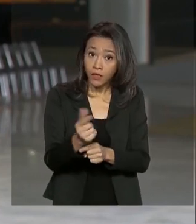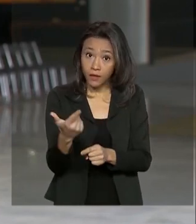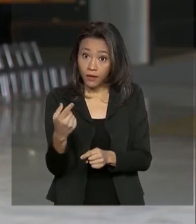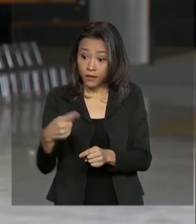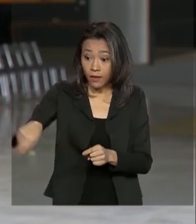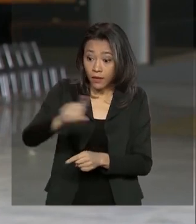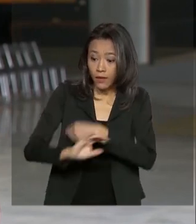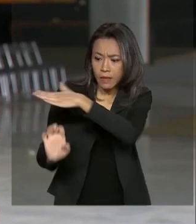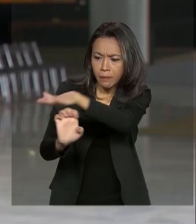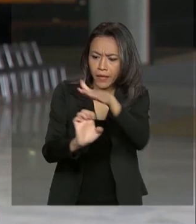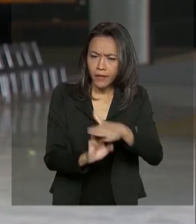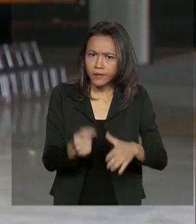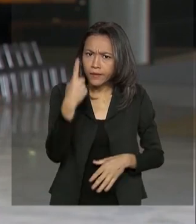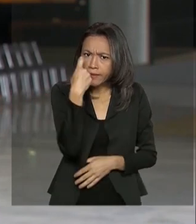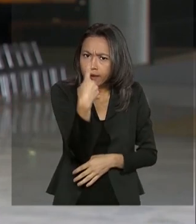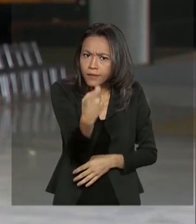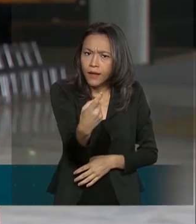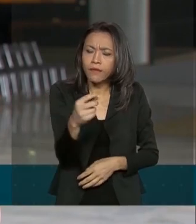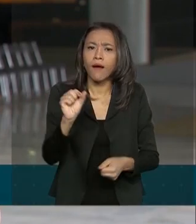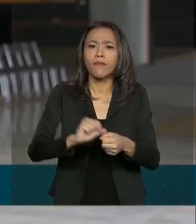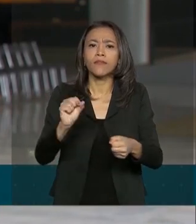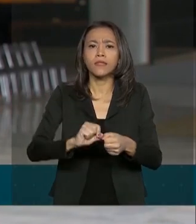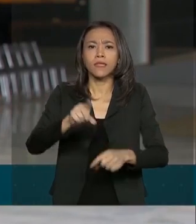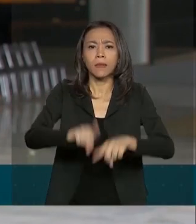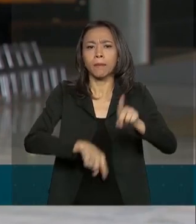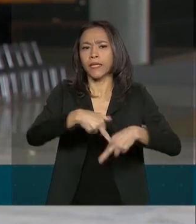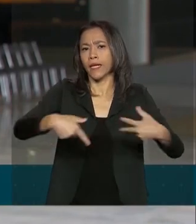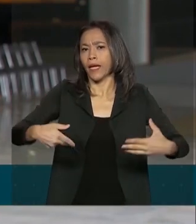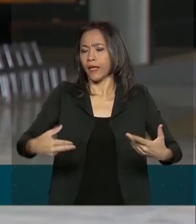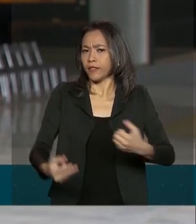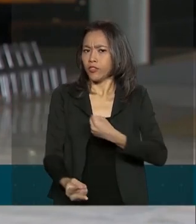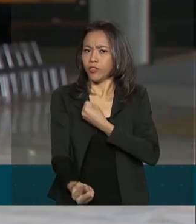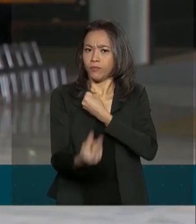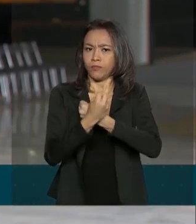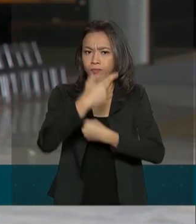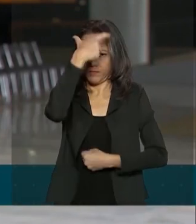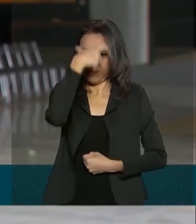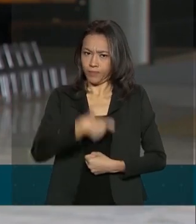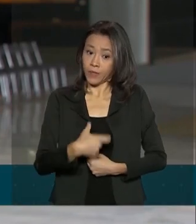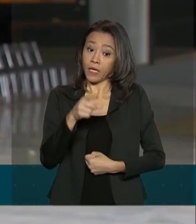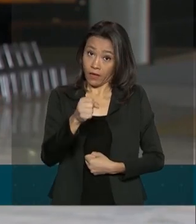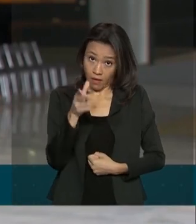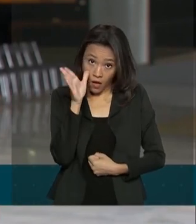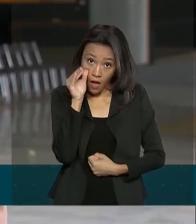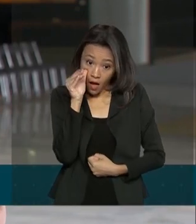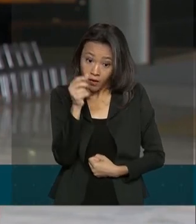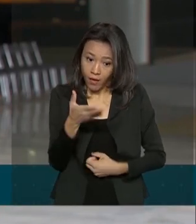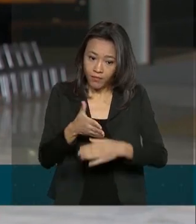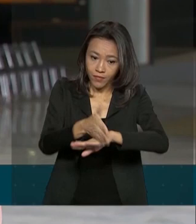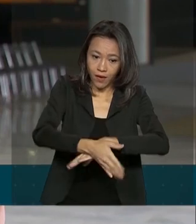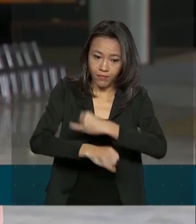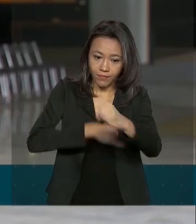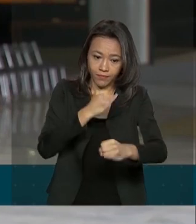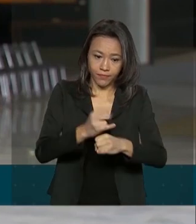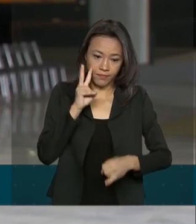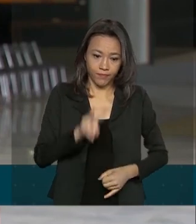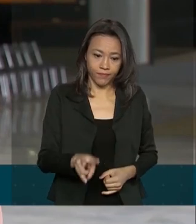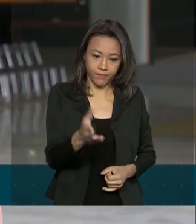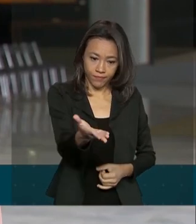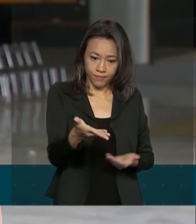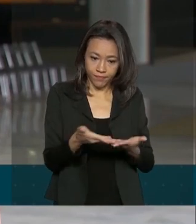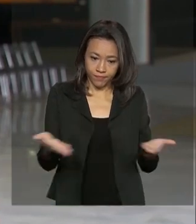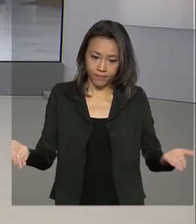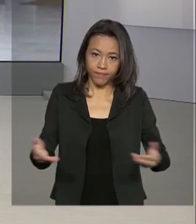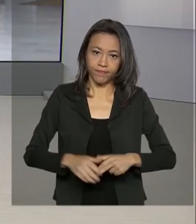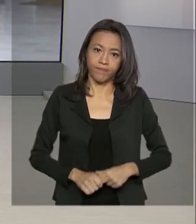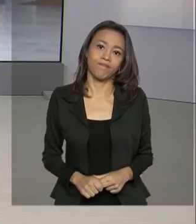de proteção individual. Para mais informações, quem quiser saber mais informações, pode acessar o site mctique.gov.br.